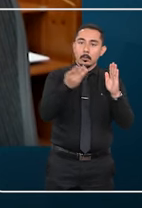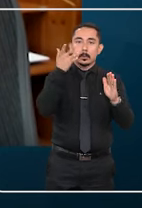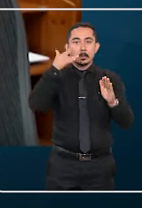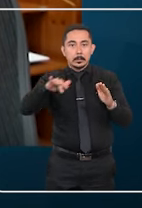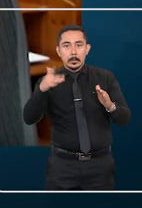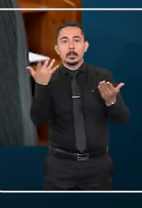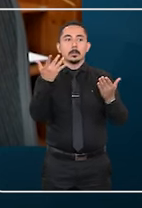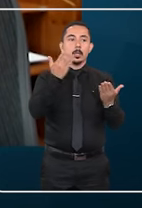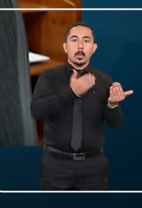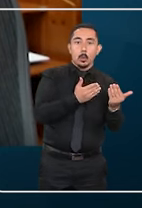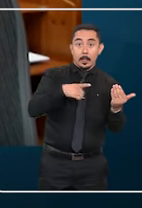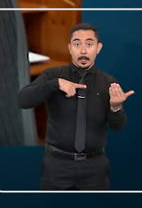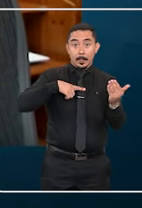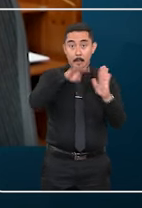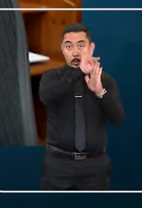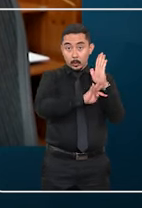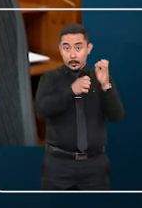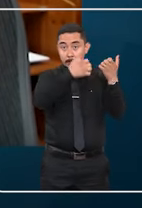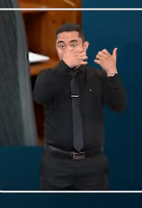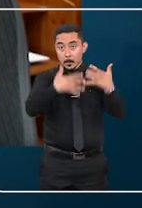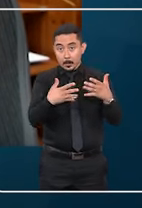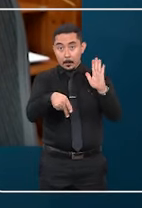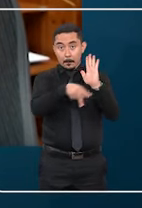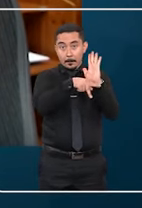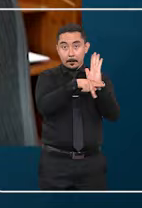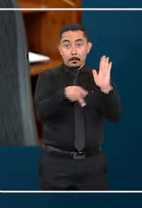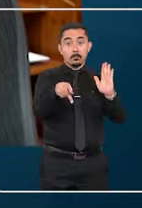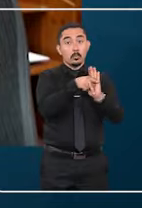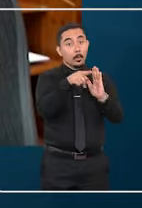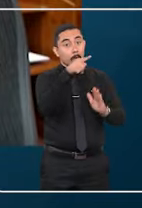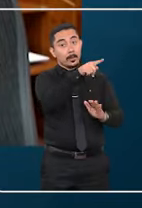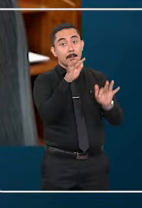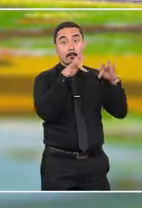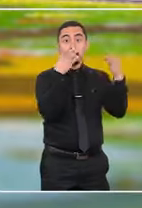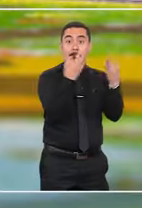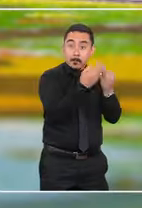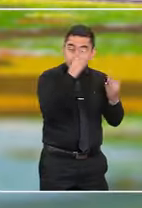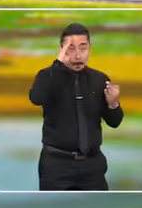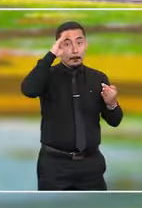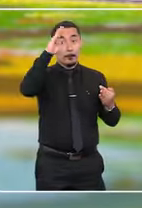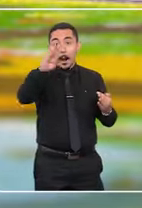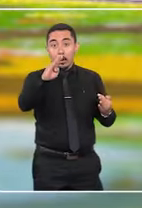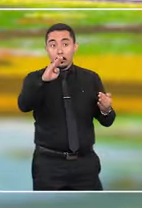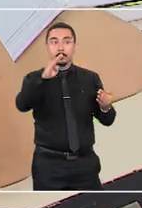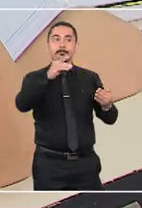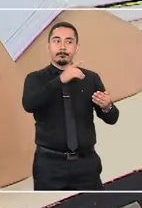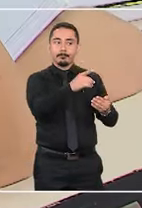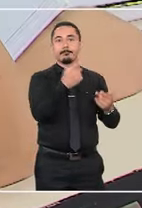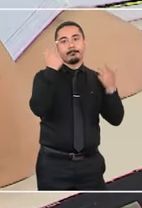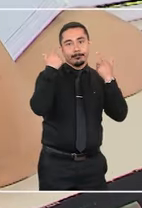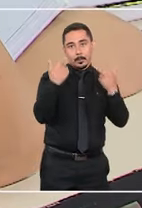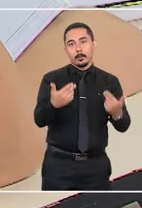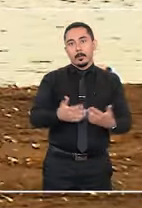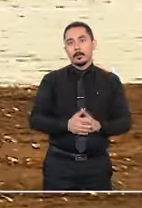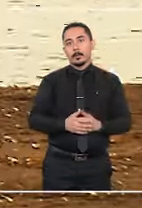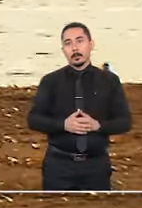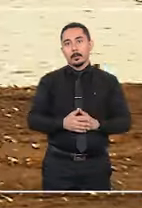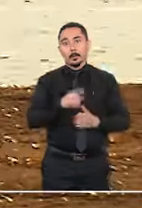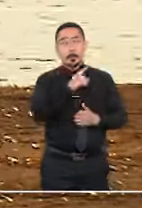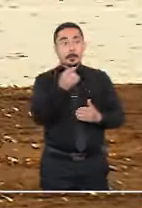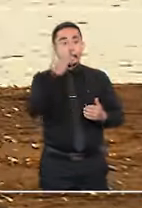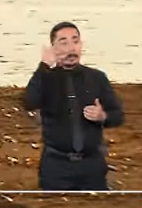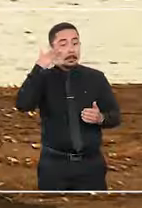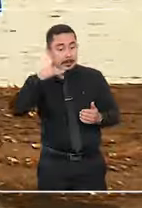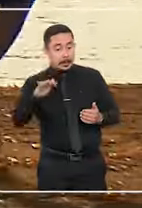do Adolescente traz em seu texto o princípio da primazia da família natural, que é o direito da criança e do adolescente de